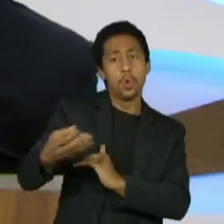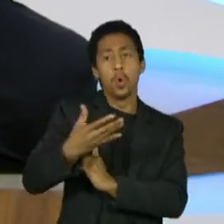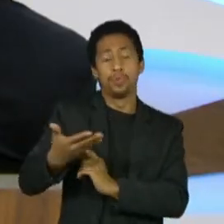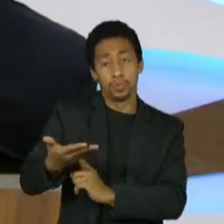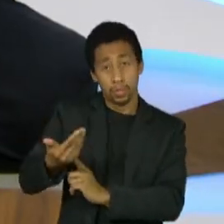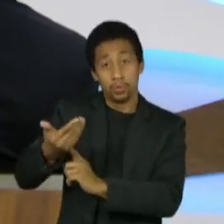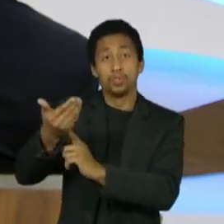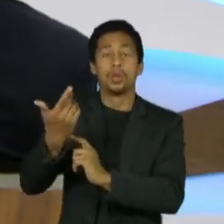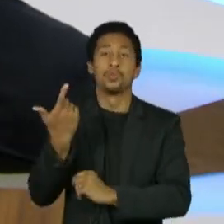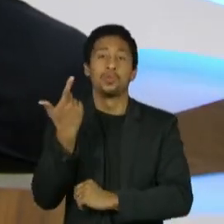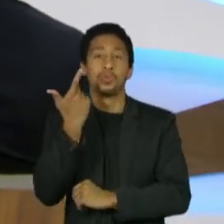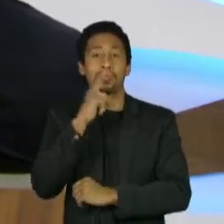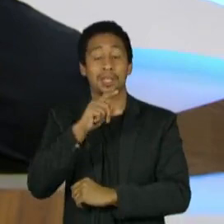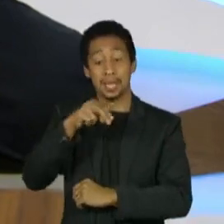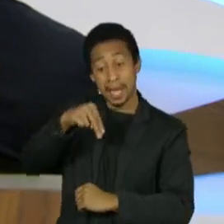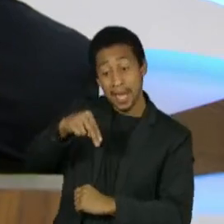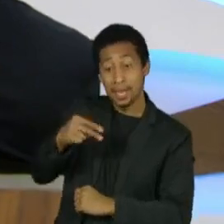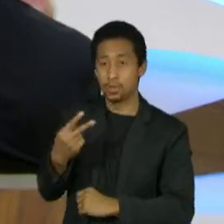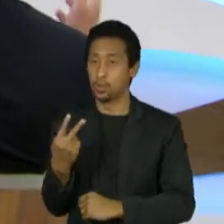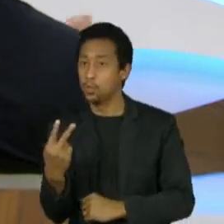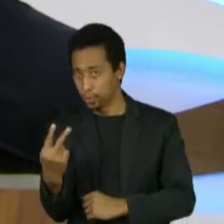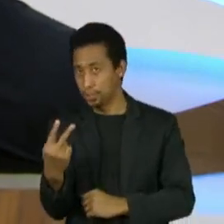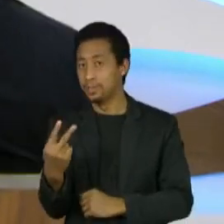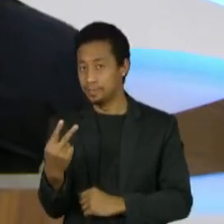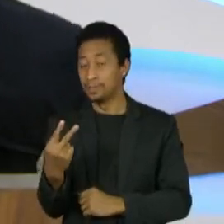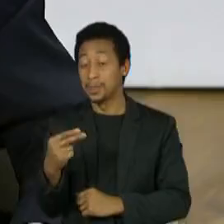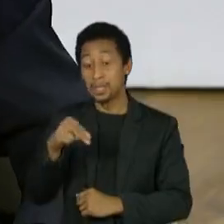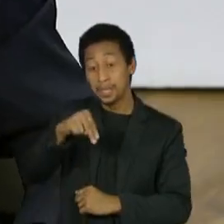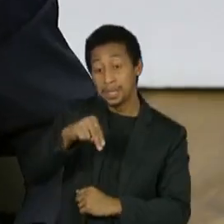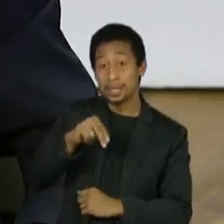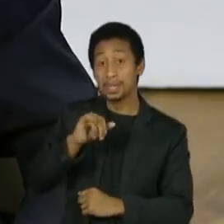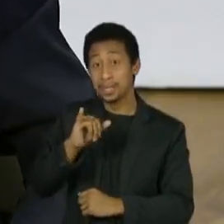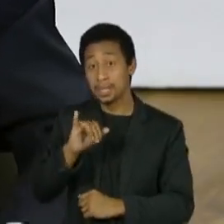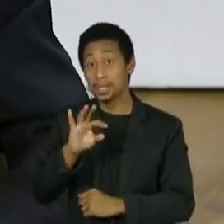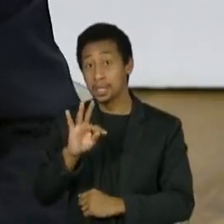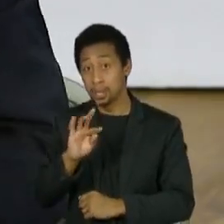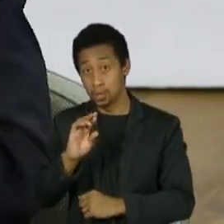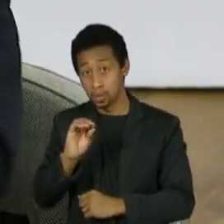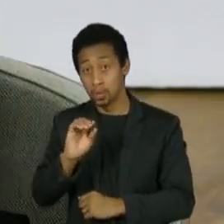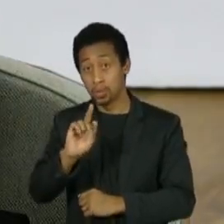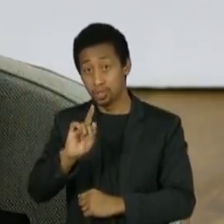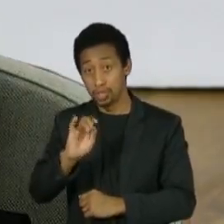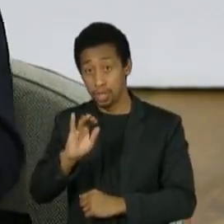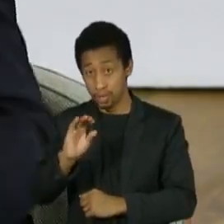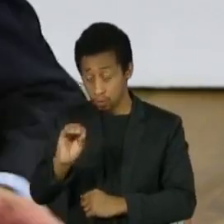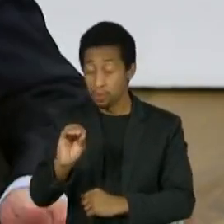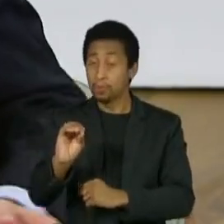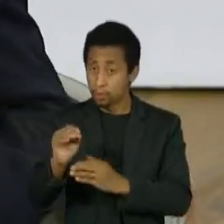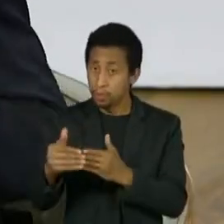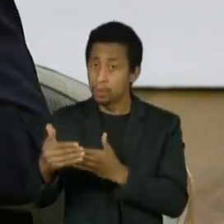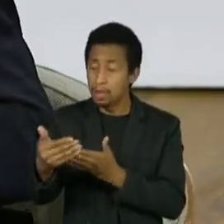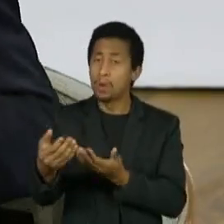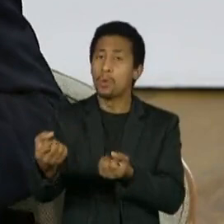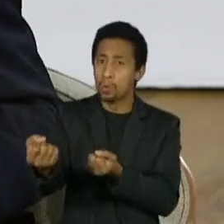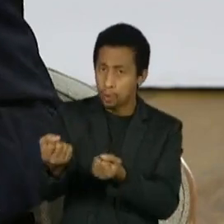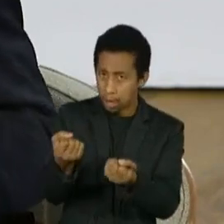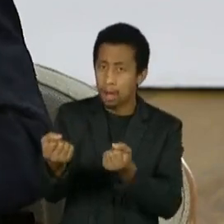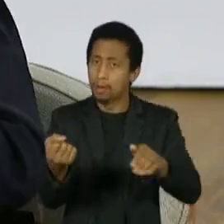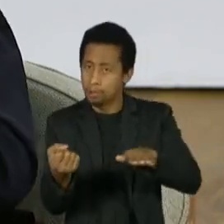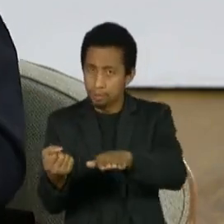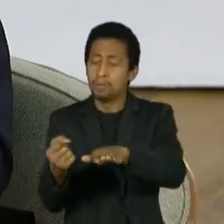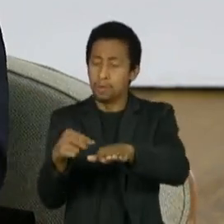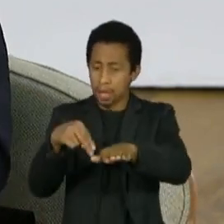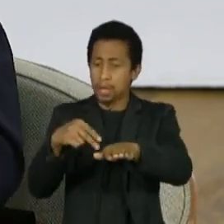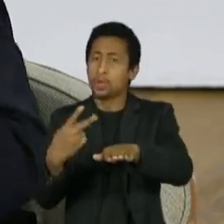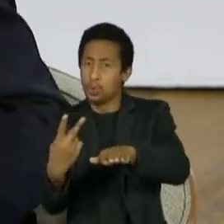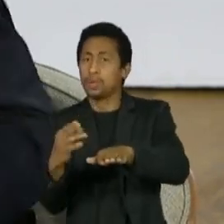chegar no hidrogênio. O hidrogênio vai ser uma solução, inclusive, para coisa de célula de combustível em automóvel, etc. Mas, eu diria assim, não é